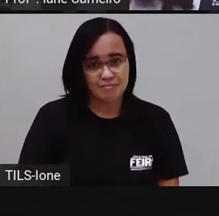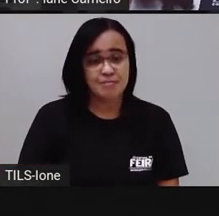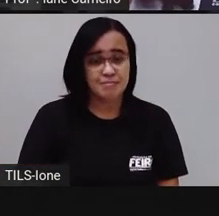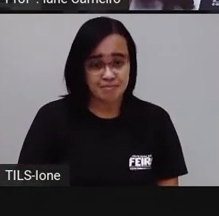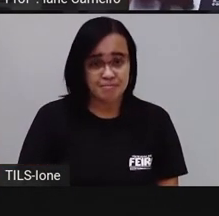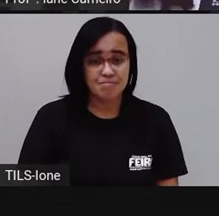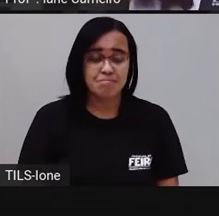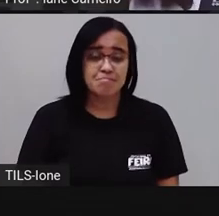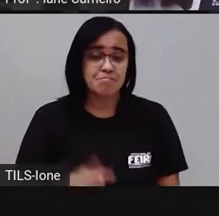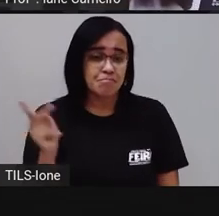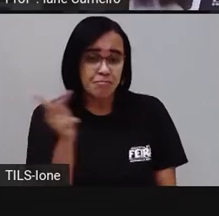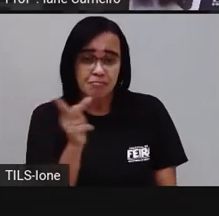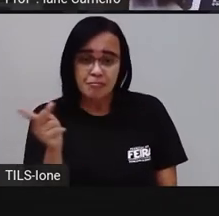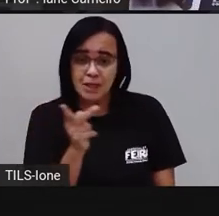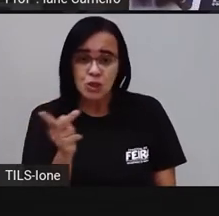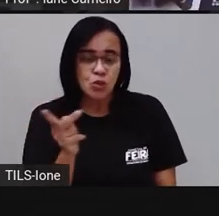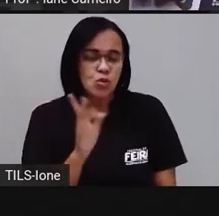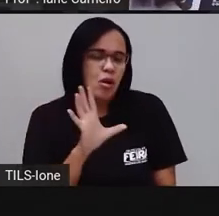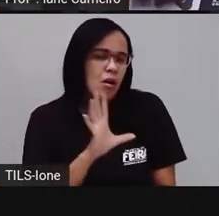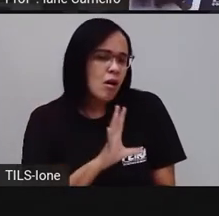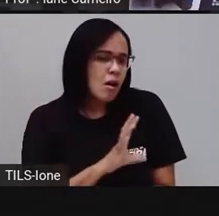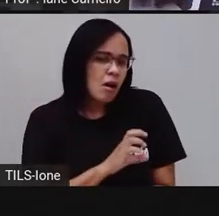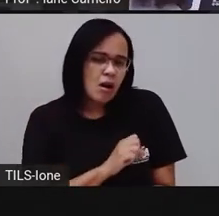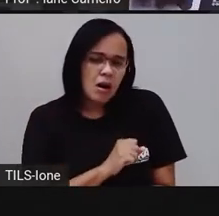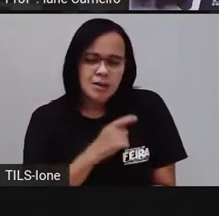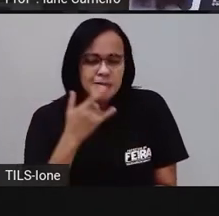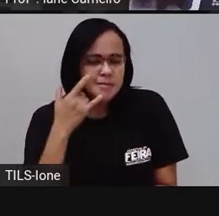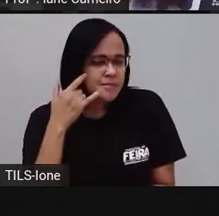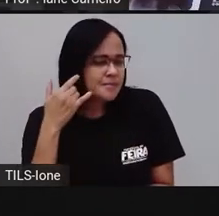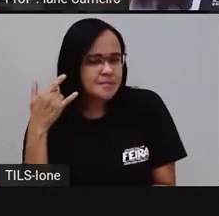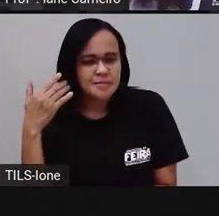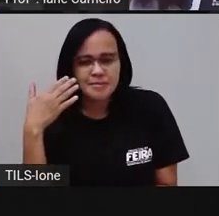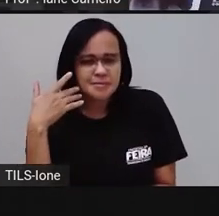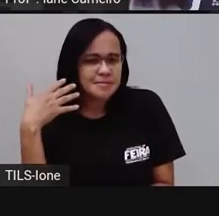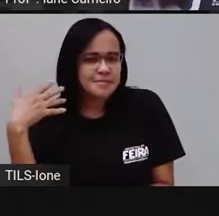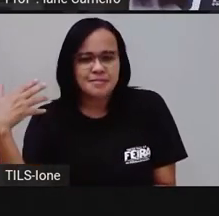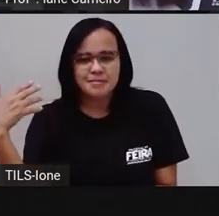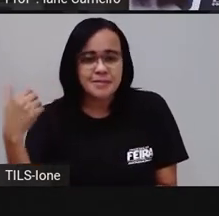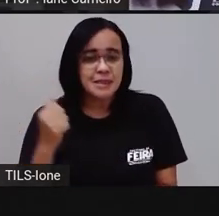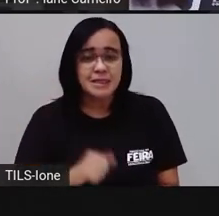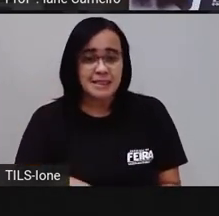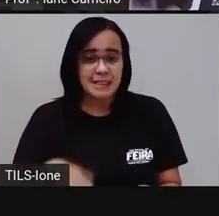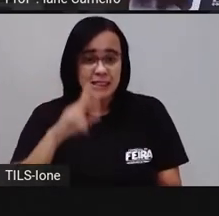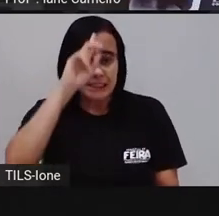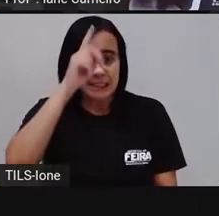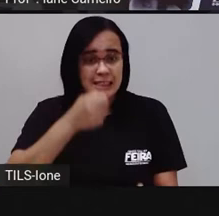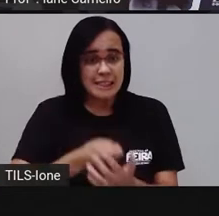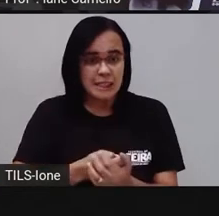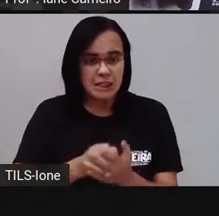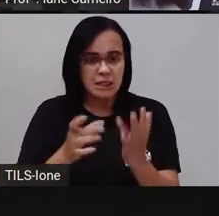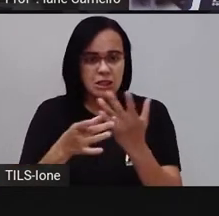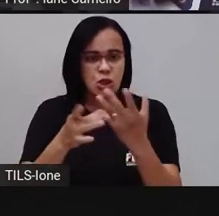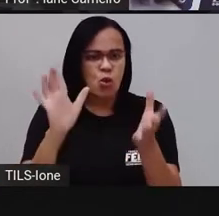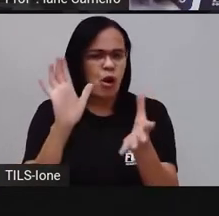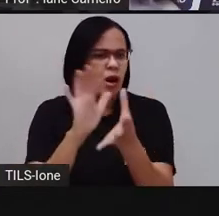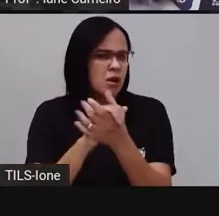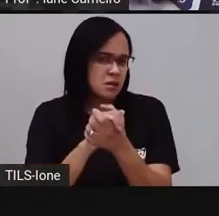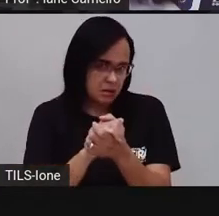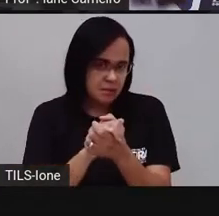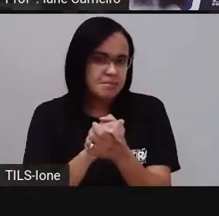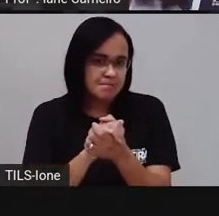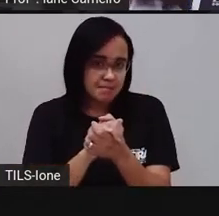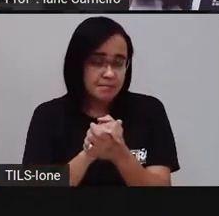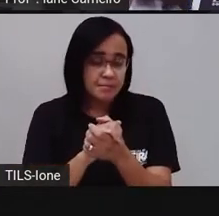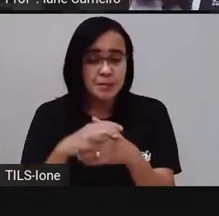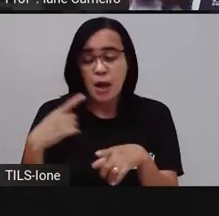Eles ficaram tão apaixonados um pelo outro, que resolveram se casar. Porque aí